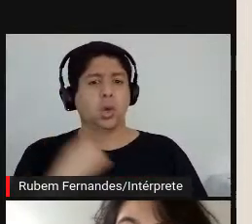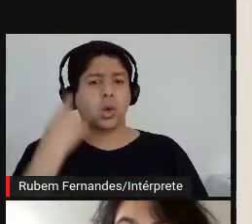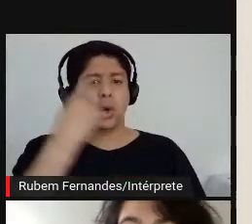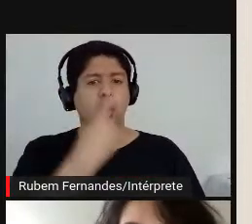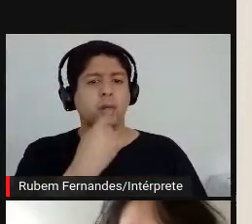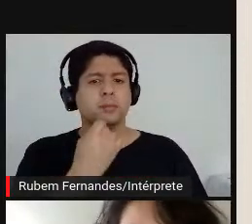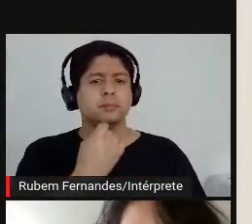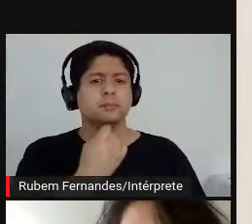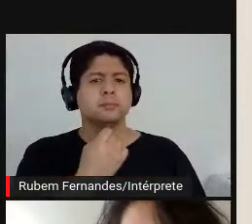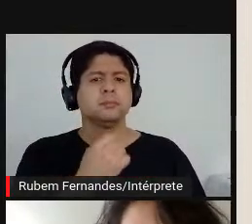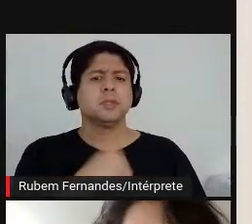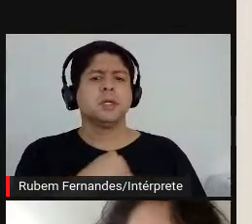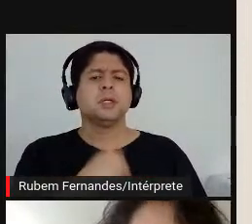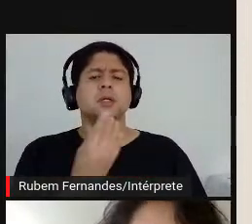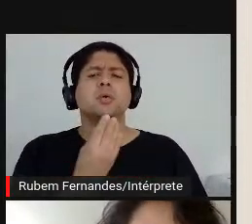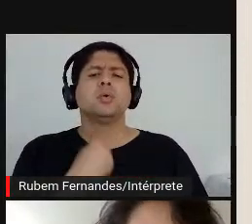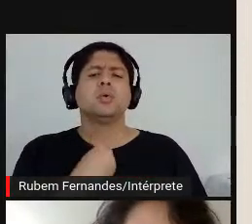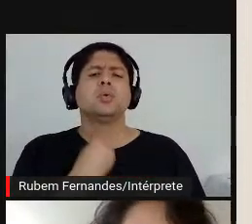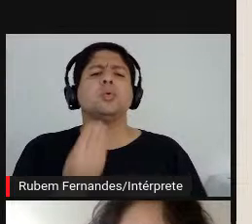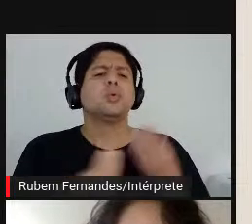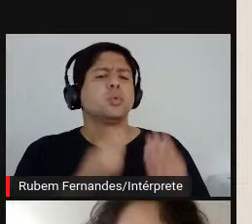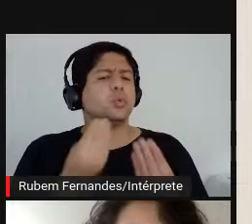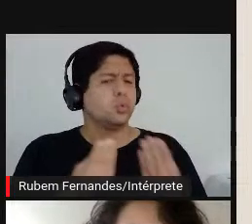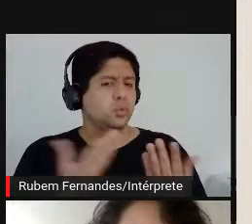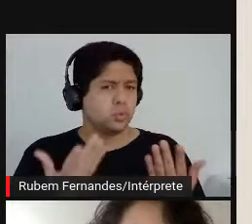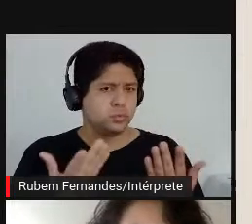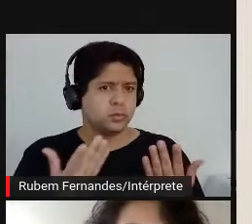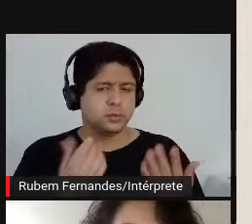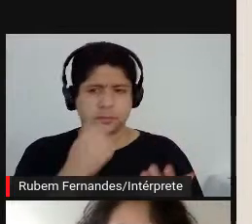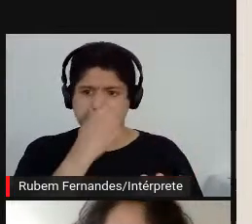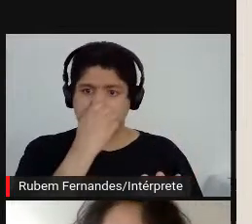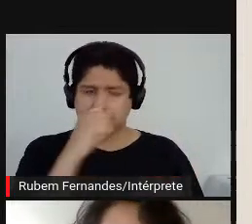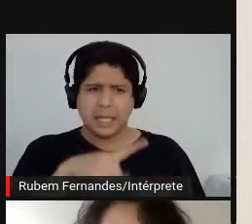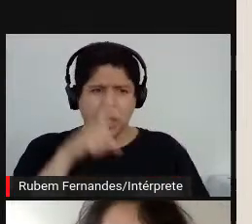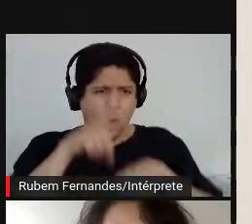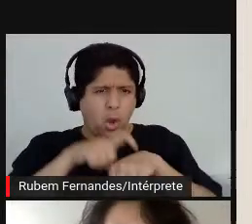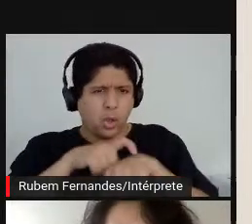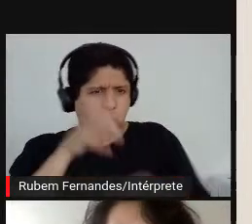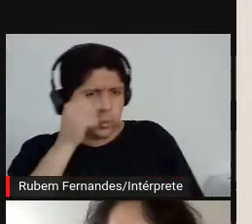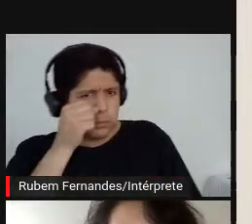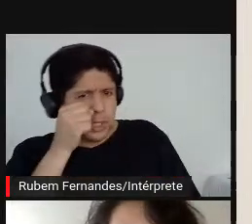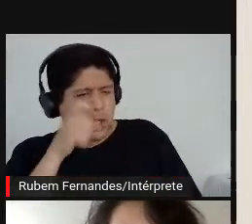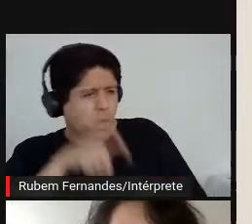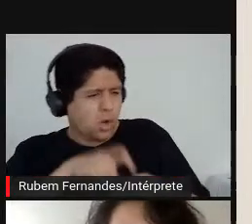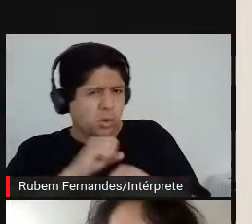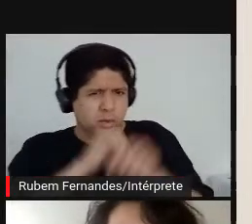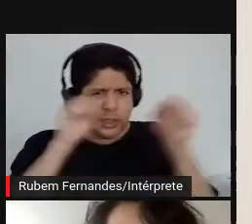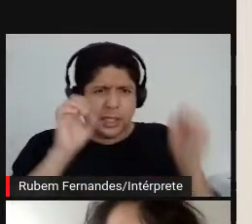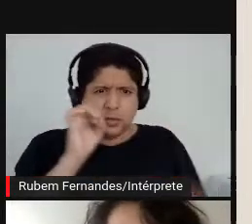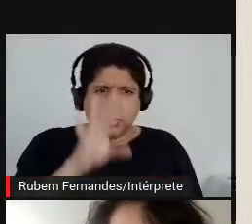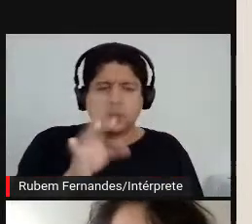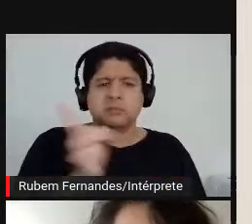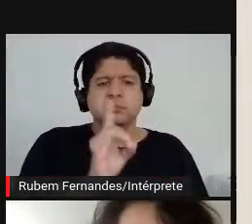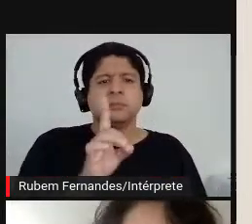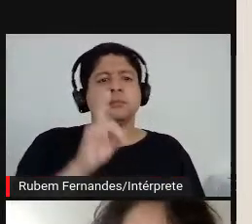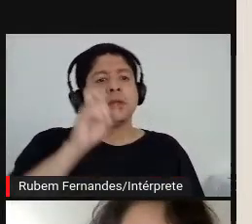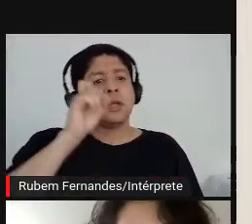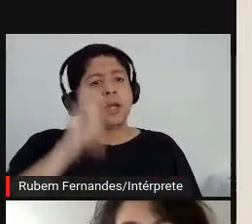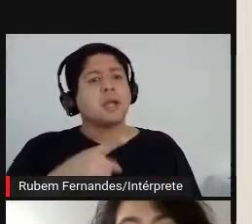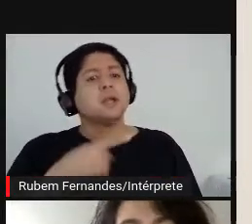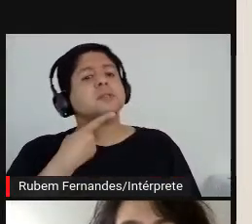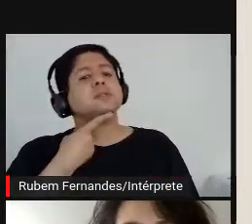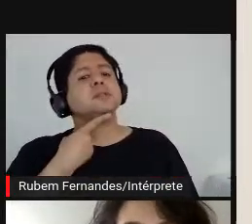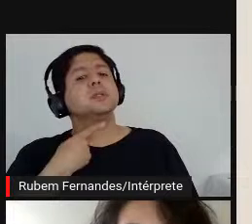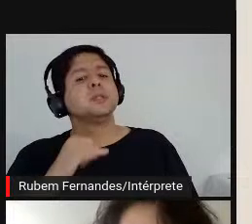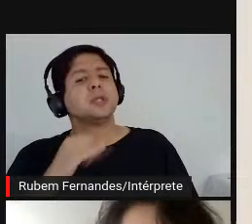poderia ser isso, né? Porque já não era a hora de dormir ou a hora de acordar, mas era um desejo de, já que as